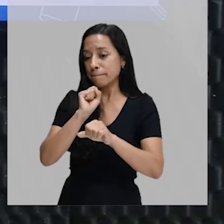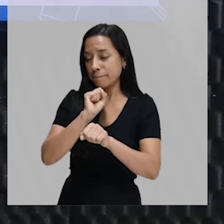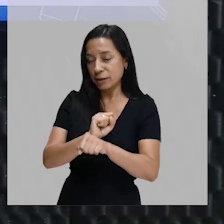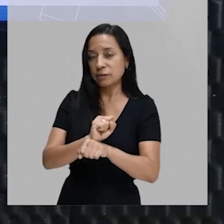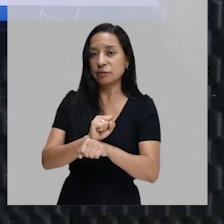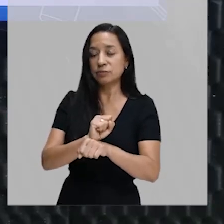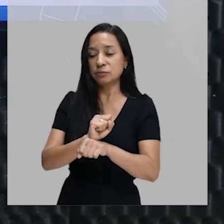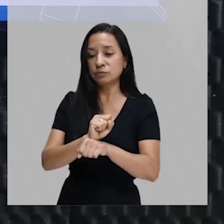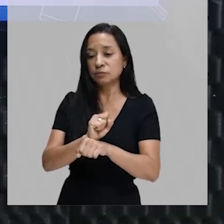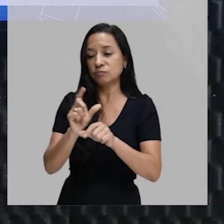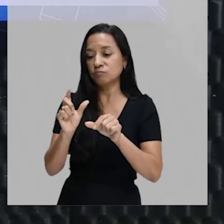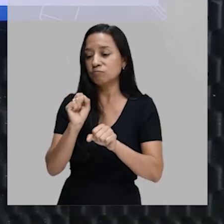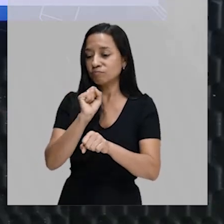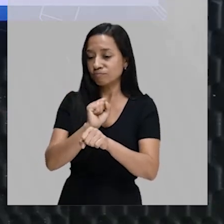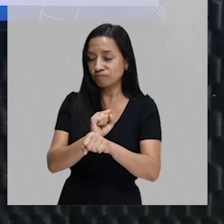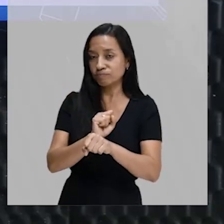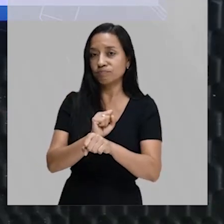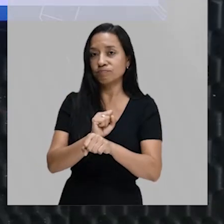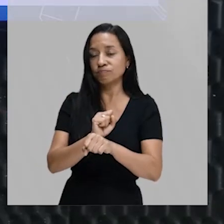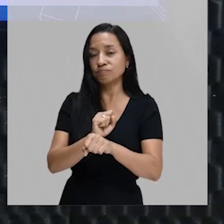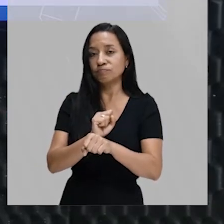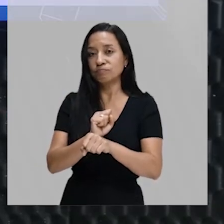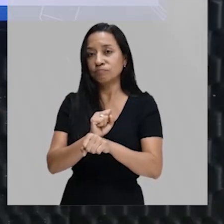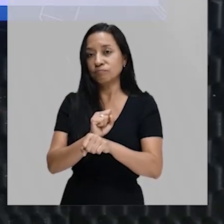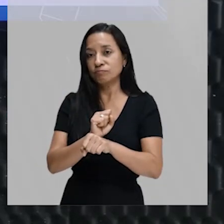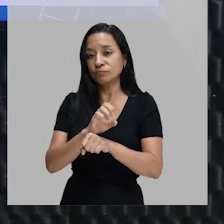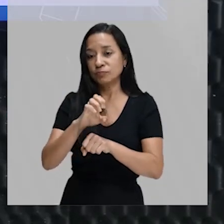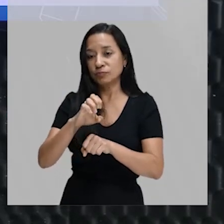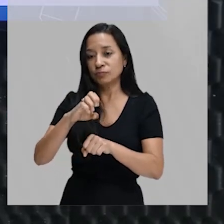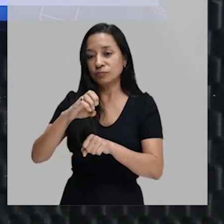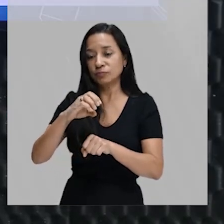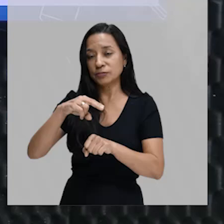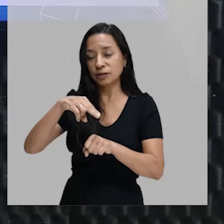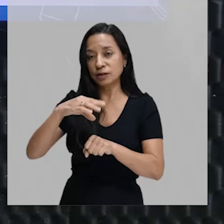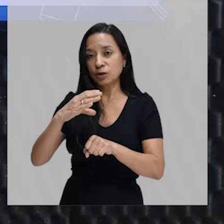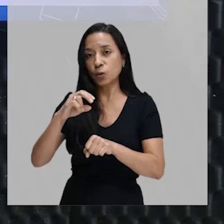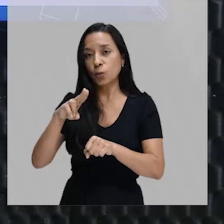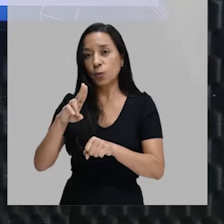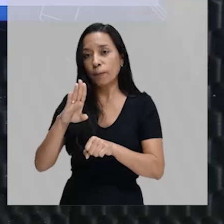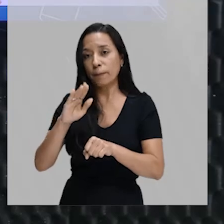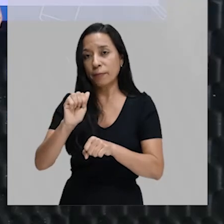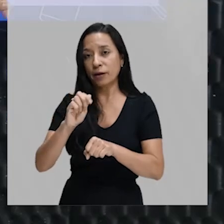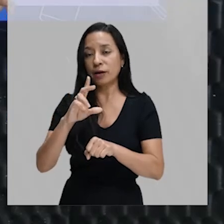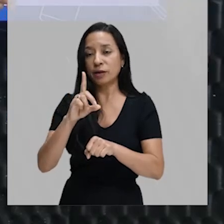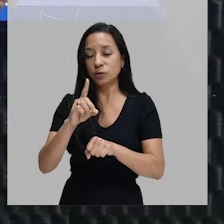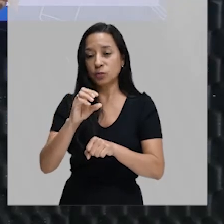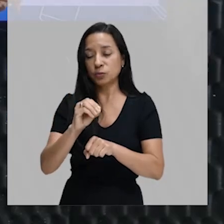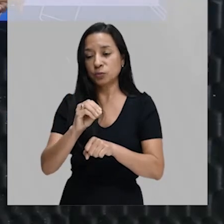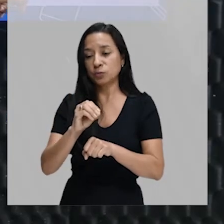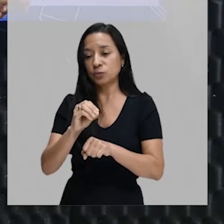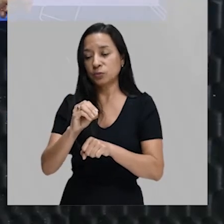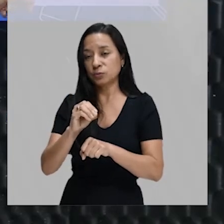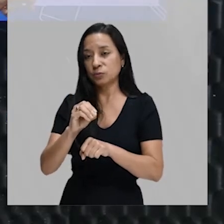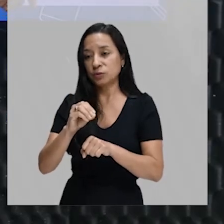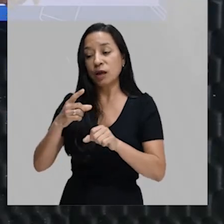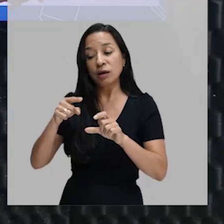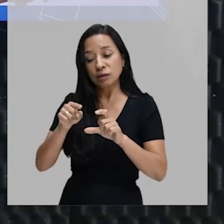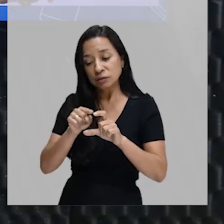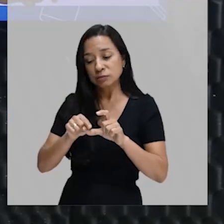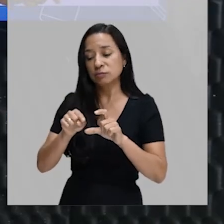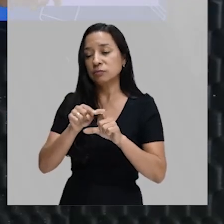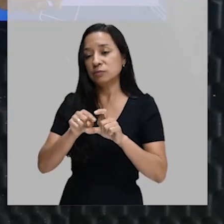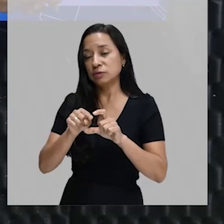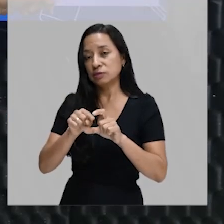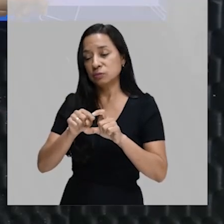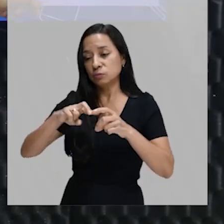ele vai estar em dormência, a gente chama de incubado, ele vai estar incubado, e essa bactéria com o seu